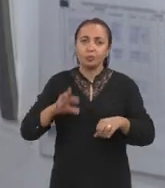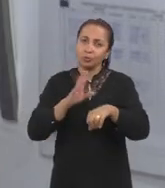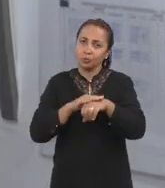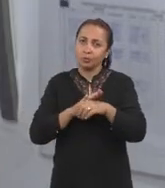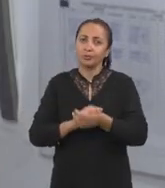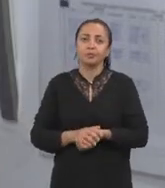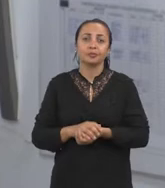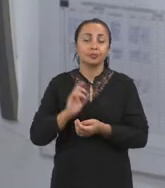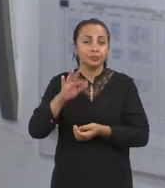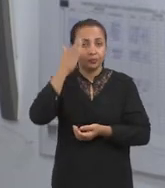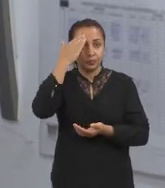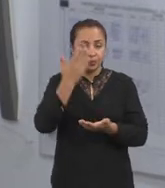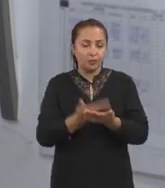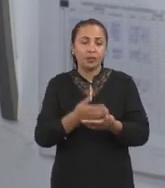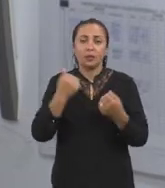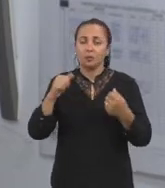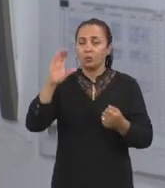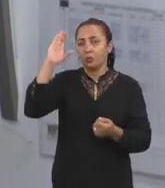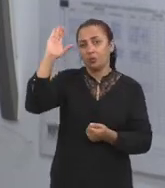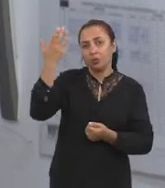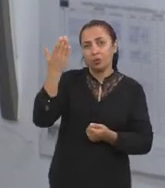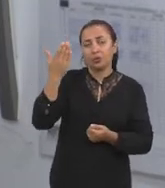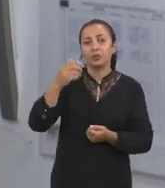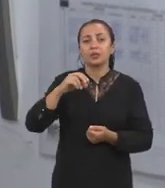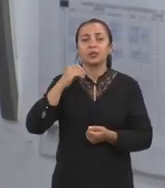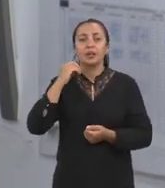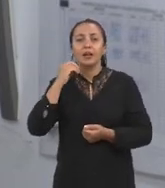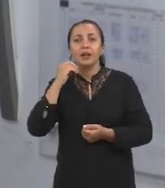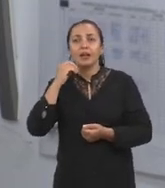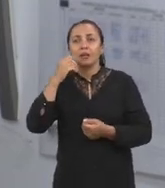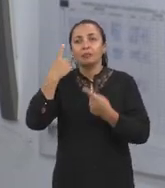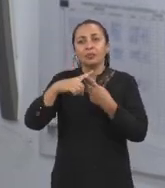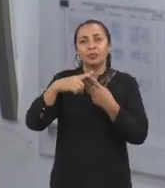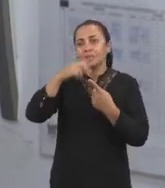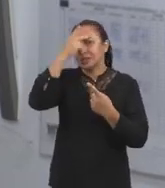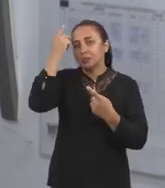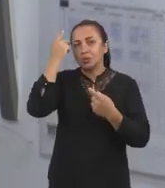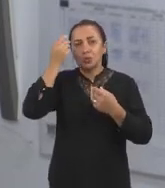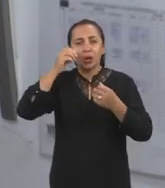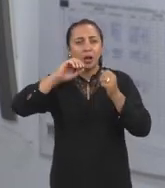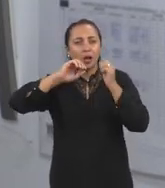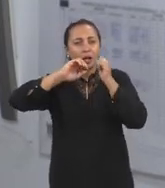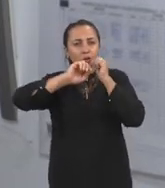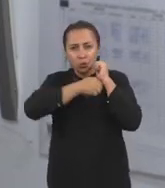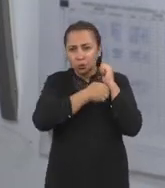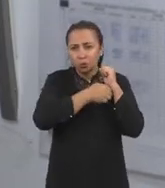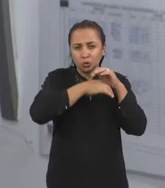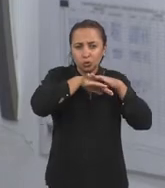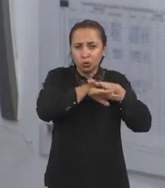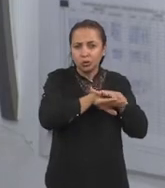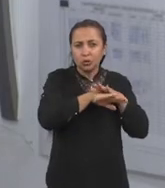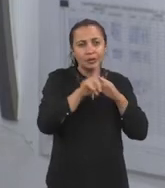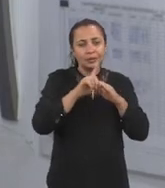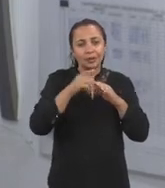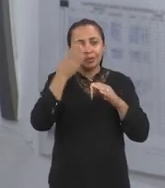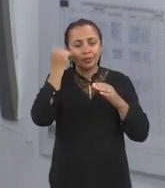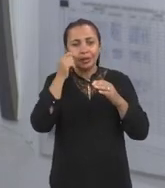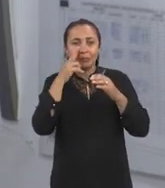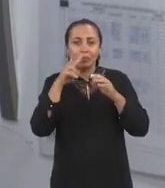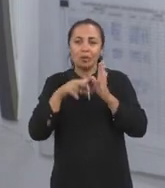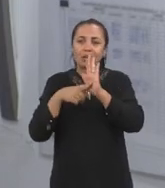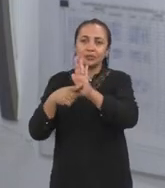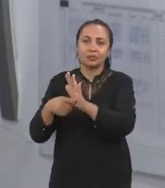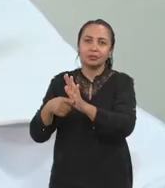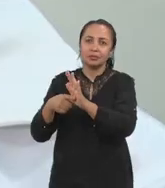acredita que vem acontecendo, na verdade, é uma subnotificação dos casos. Esses pacientes, na verdade, não estão sendo diagnosticados